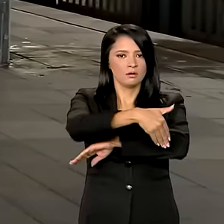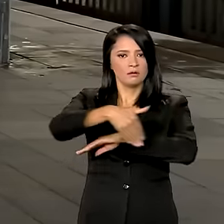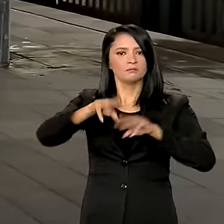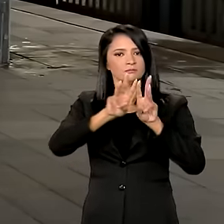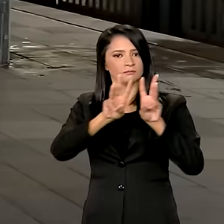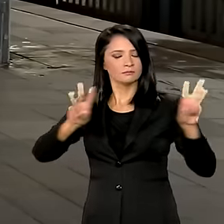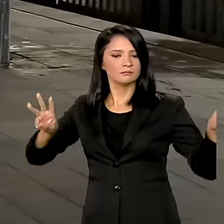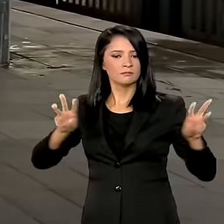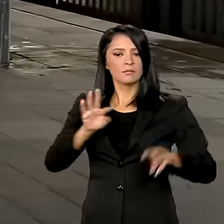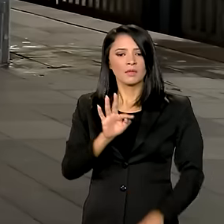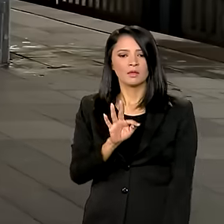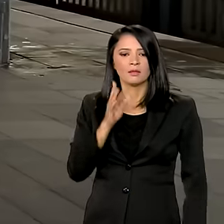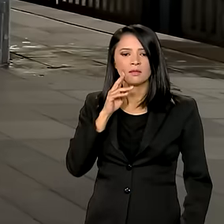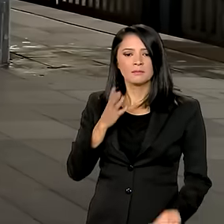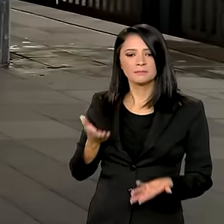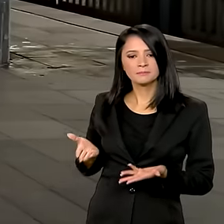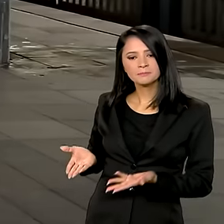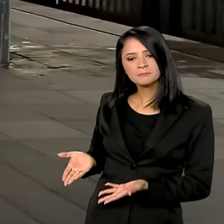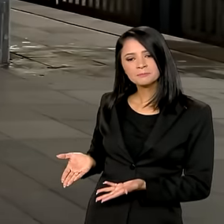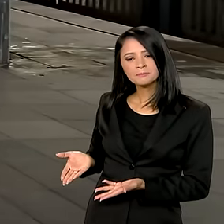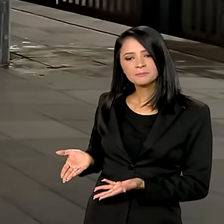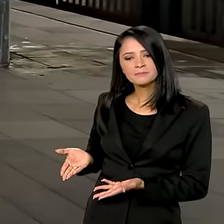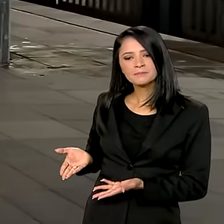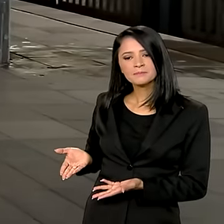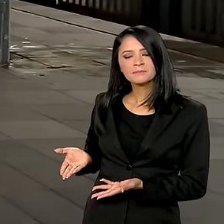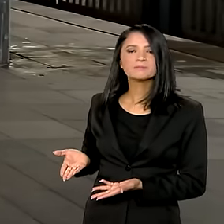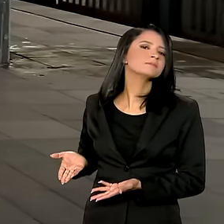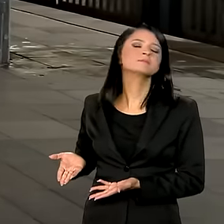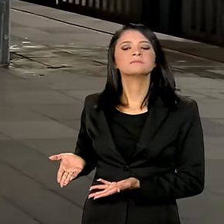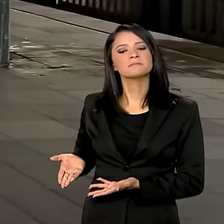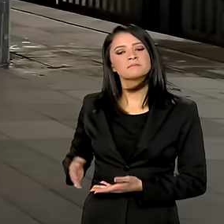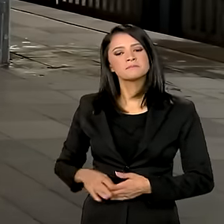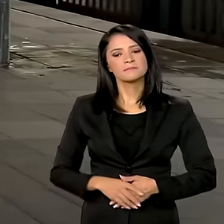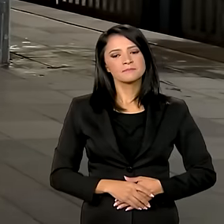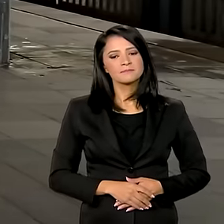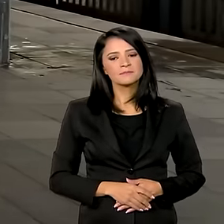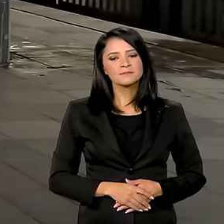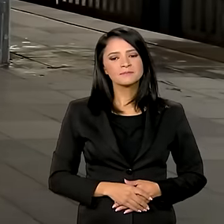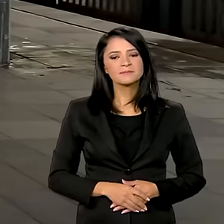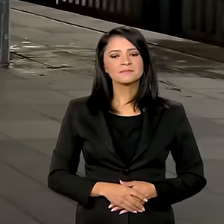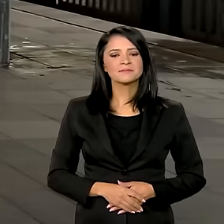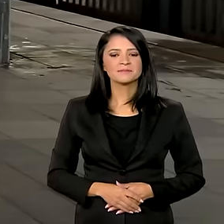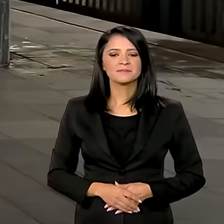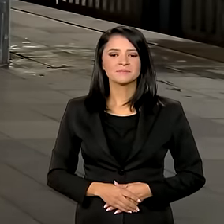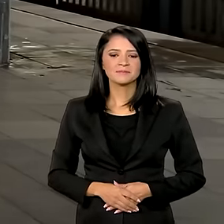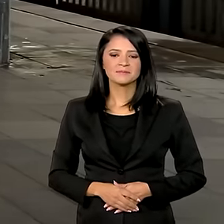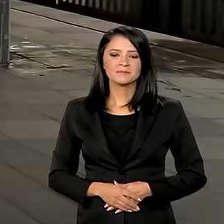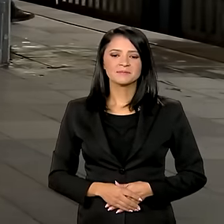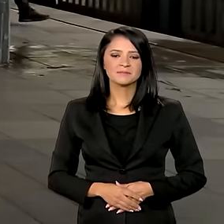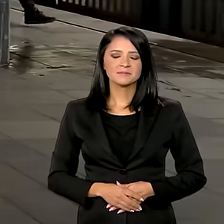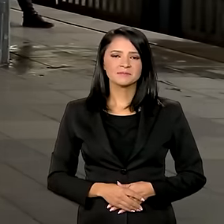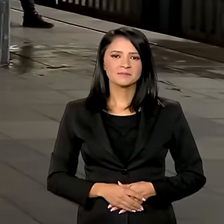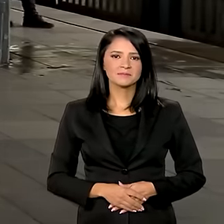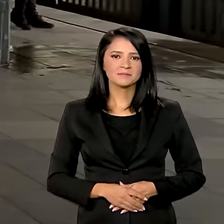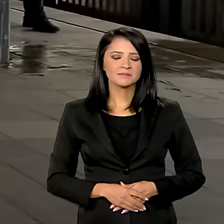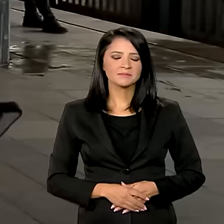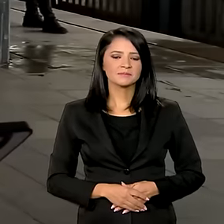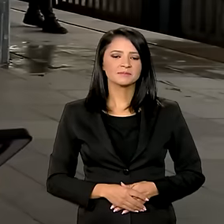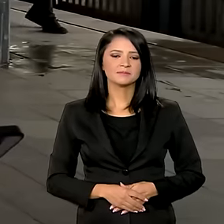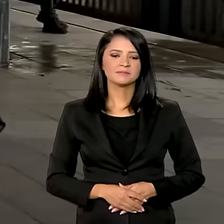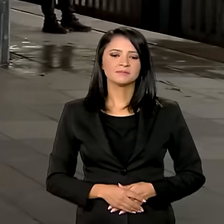transparência.gov.br barra ações RS,